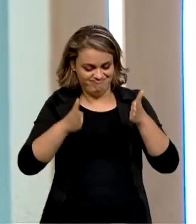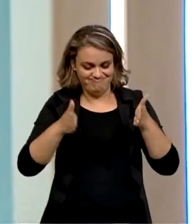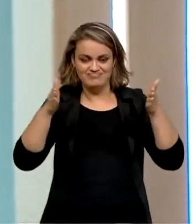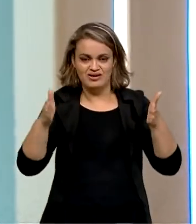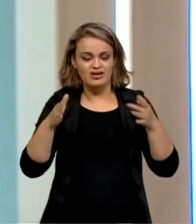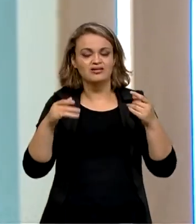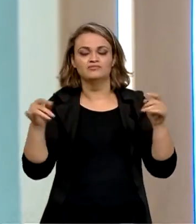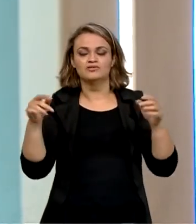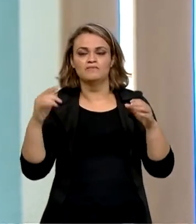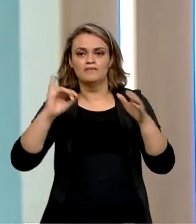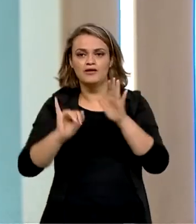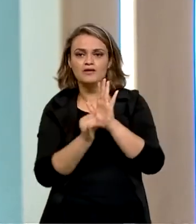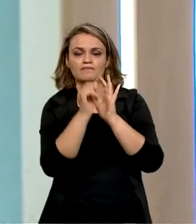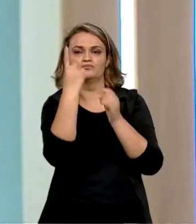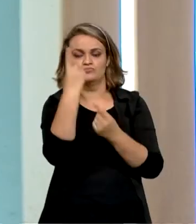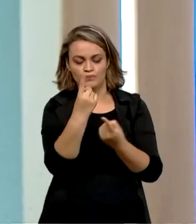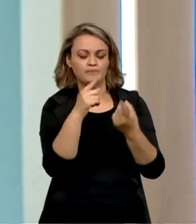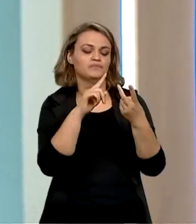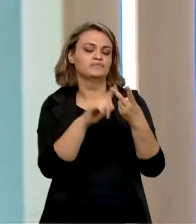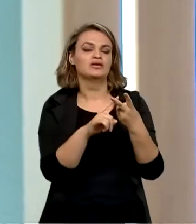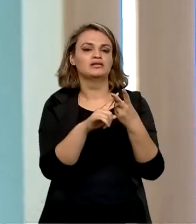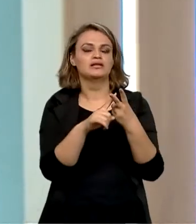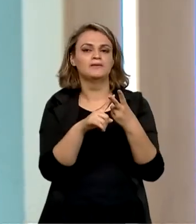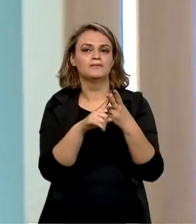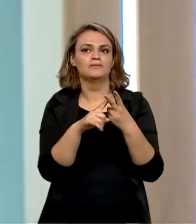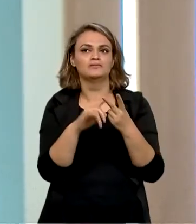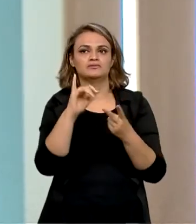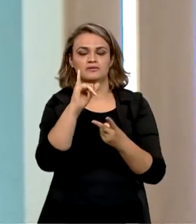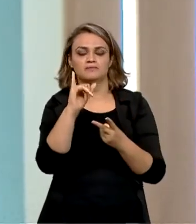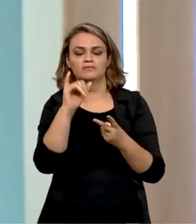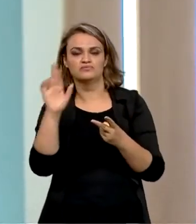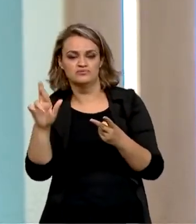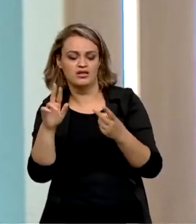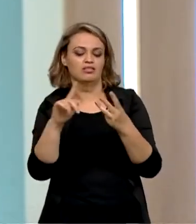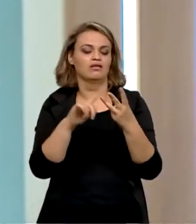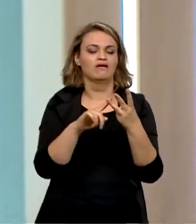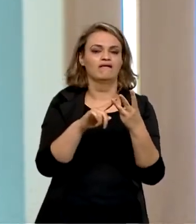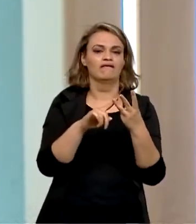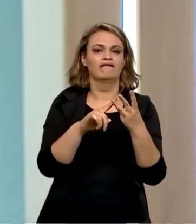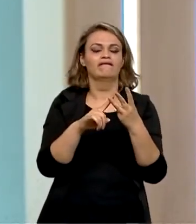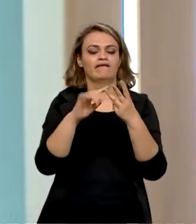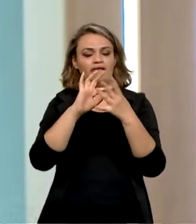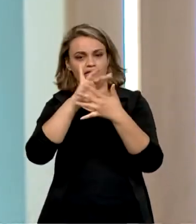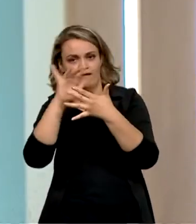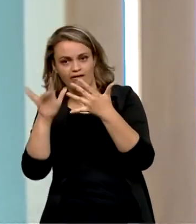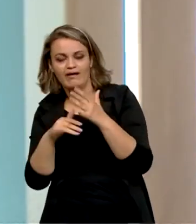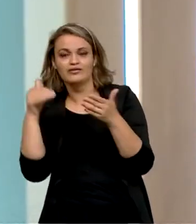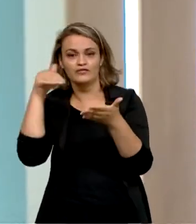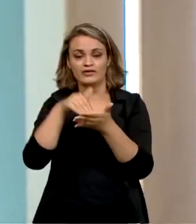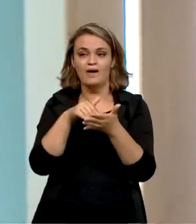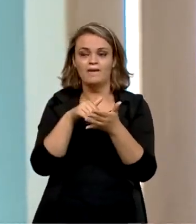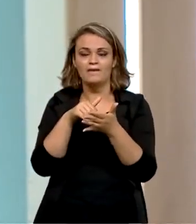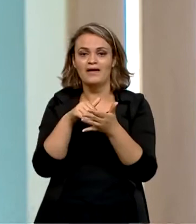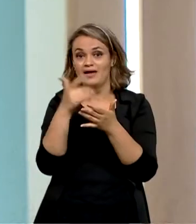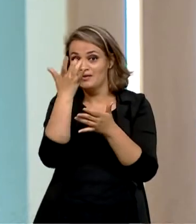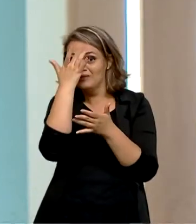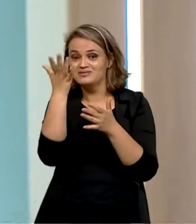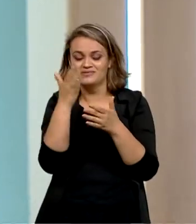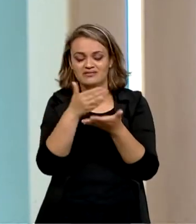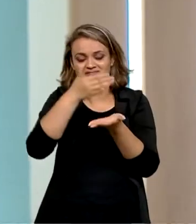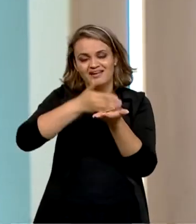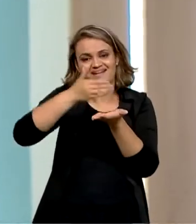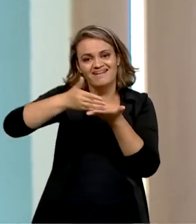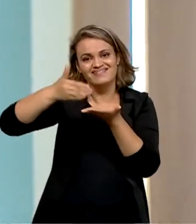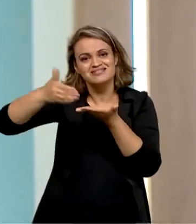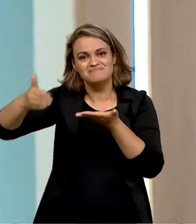pela unificação de impostos, depois iria para imposto de renda, desoneração das folhas, até chegar, né, no final. Mas seria mais fácil negociar cada